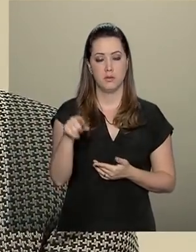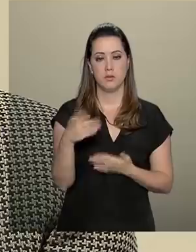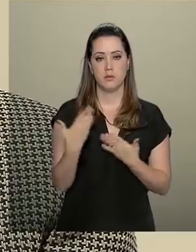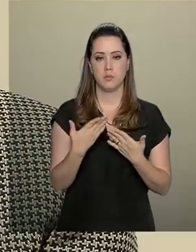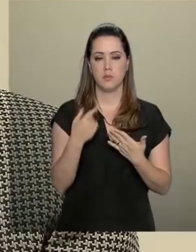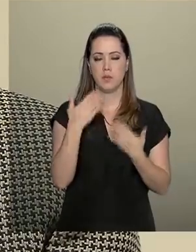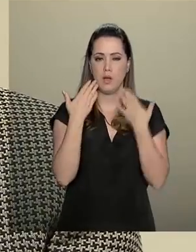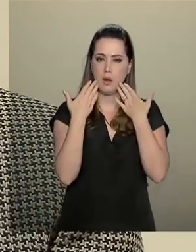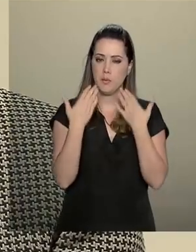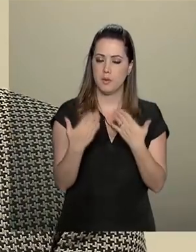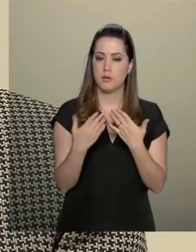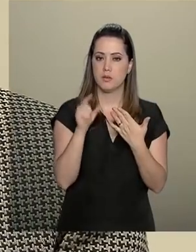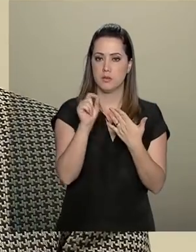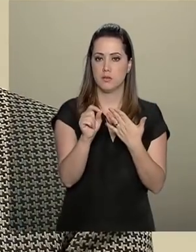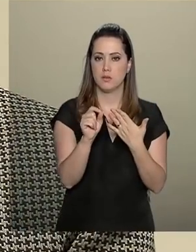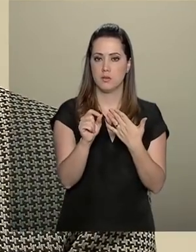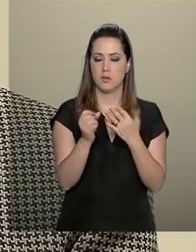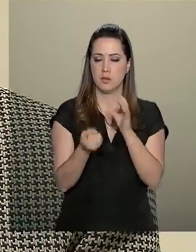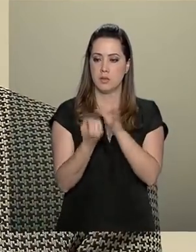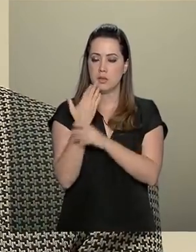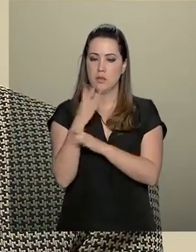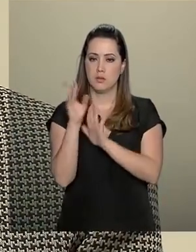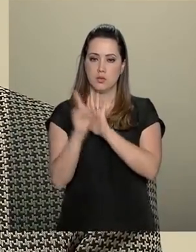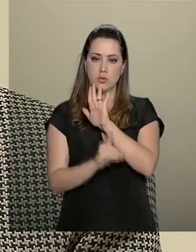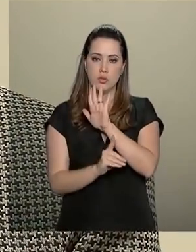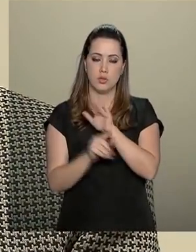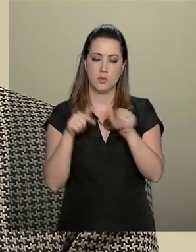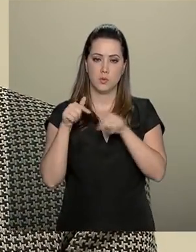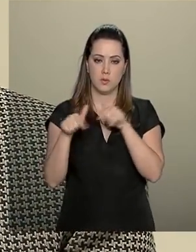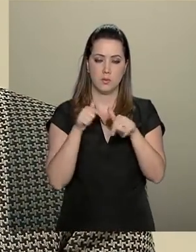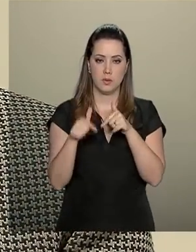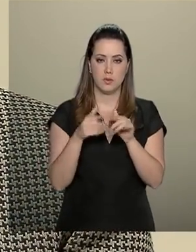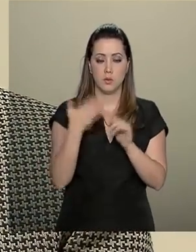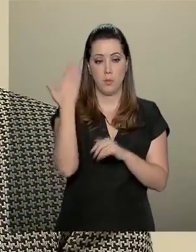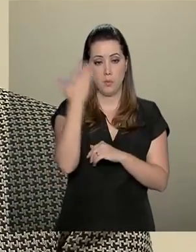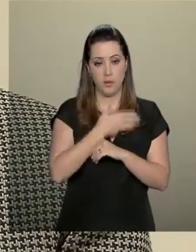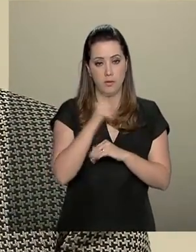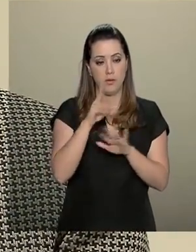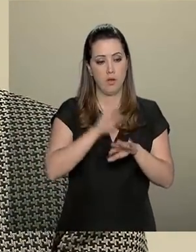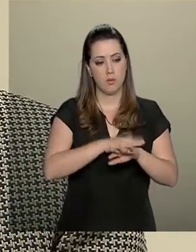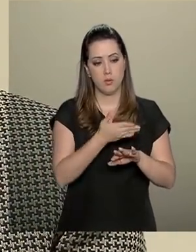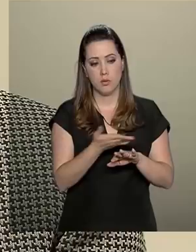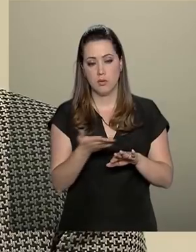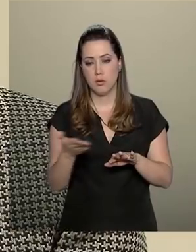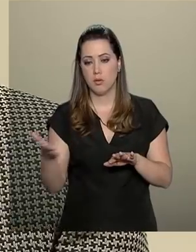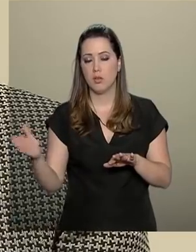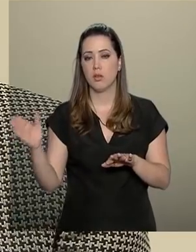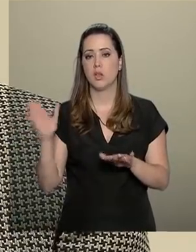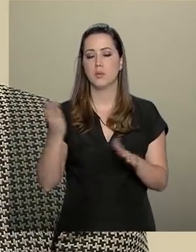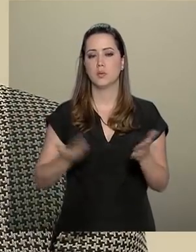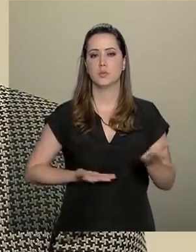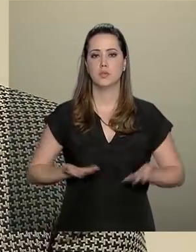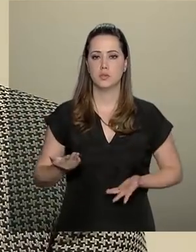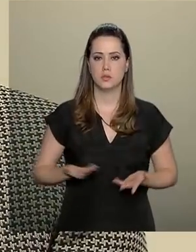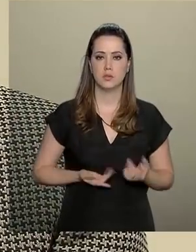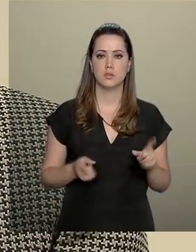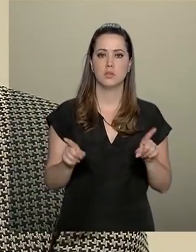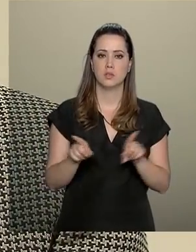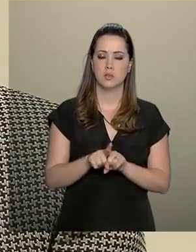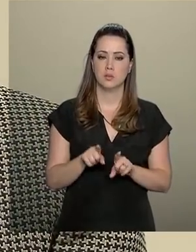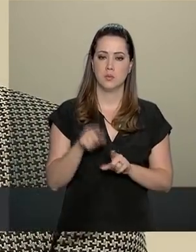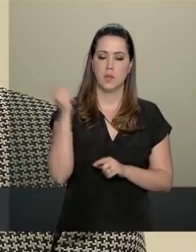se presta, primeiramente, como fonte de direito para o trabalhador comprovar seu tempo de serviço. Além disso,